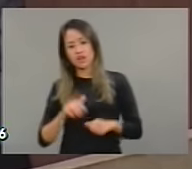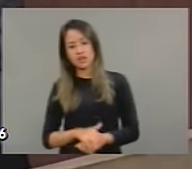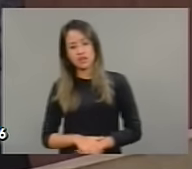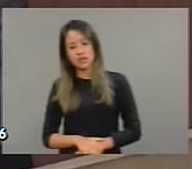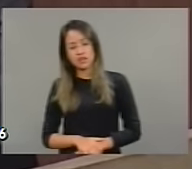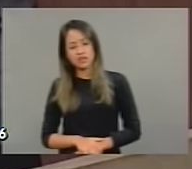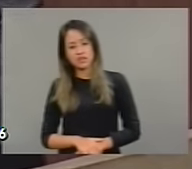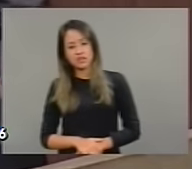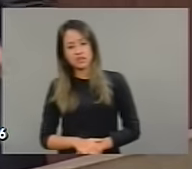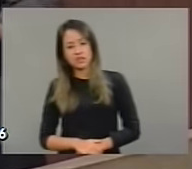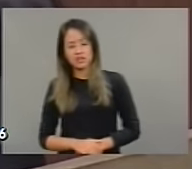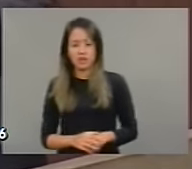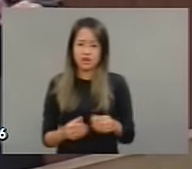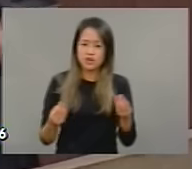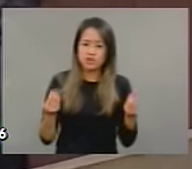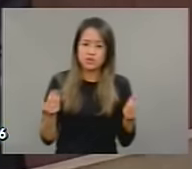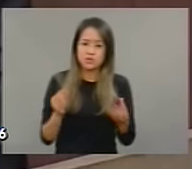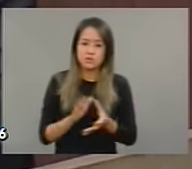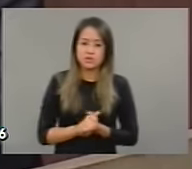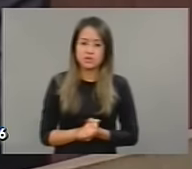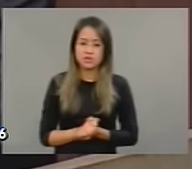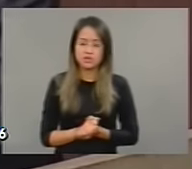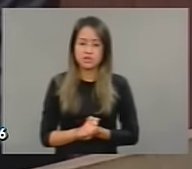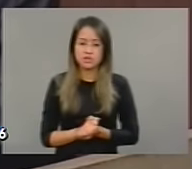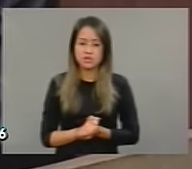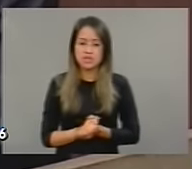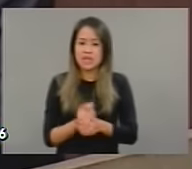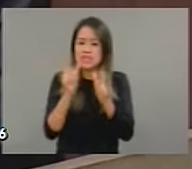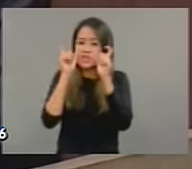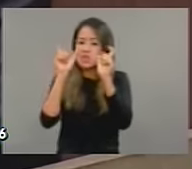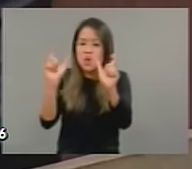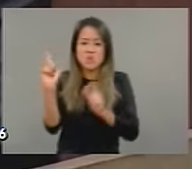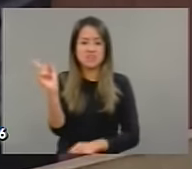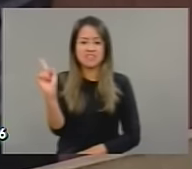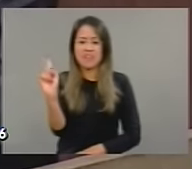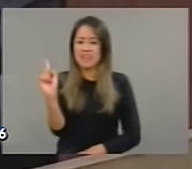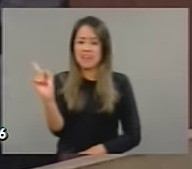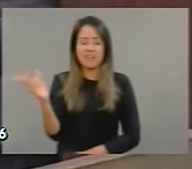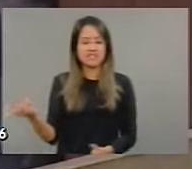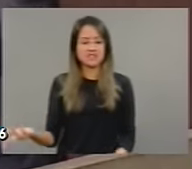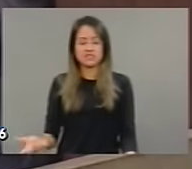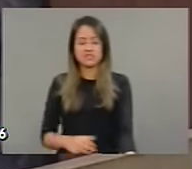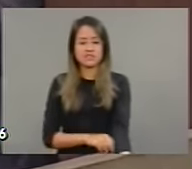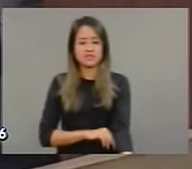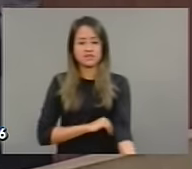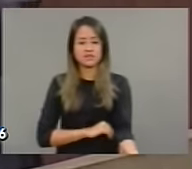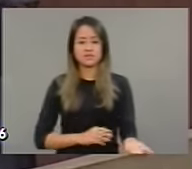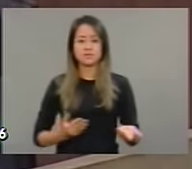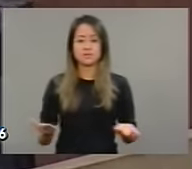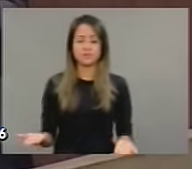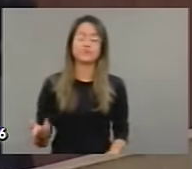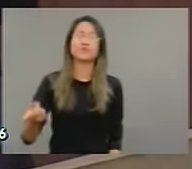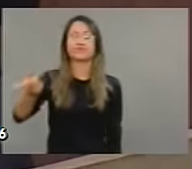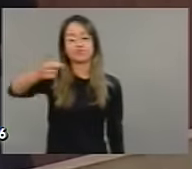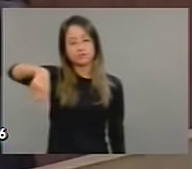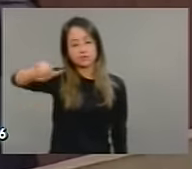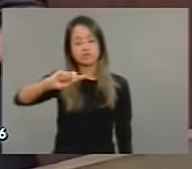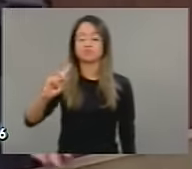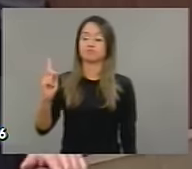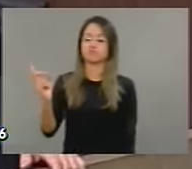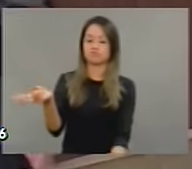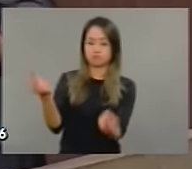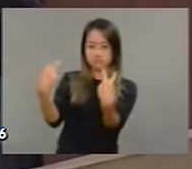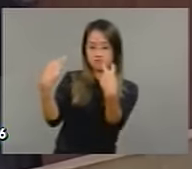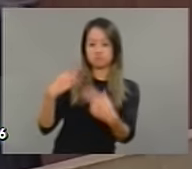Estado Democrático de Direito, não interessa a nenhum de nós. Quem tem acompanhado a minha vida e a minha